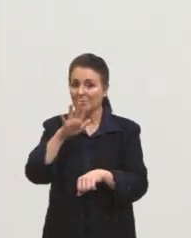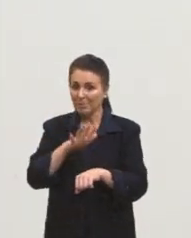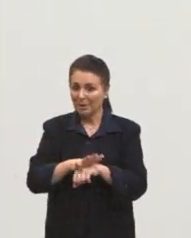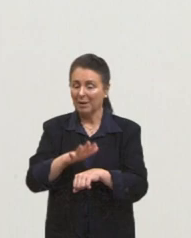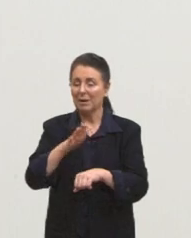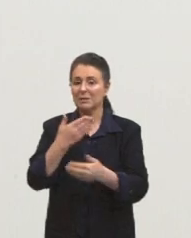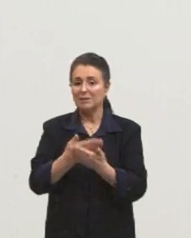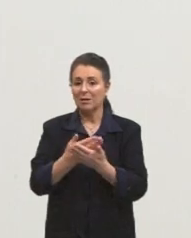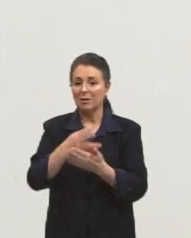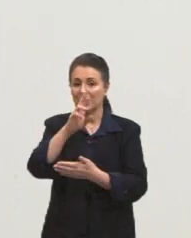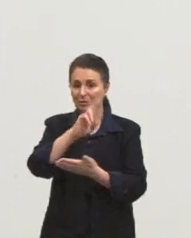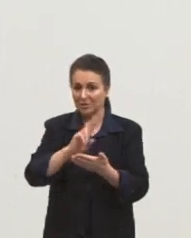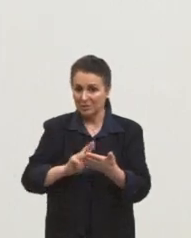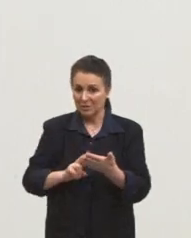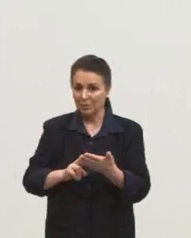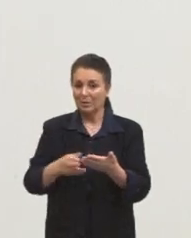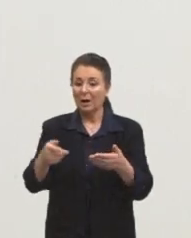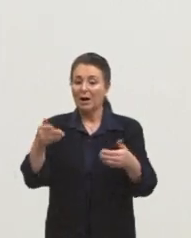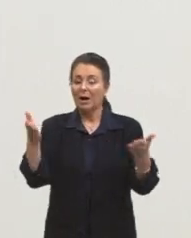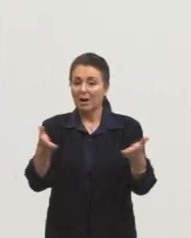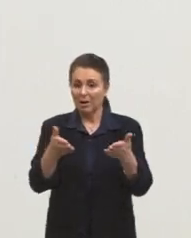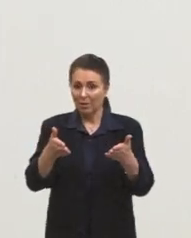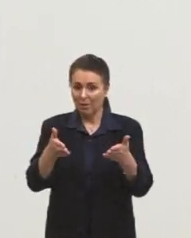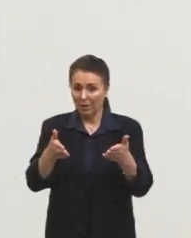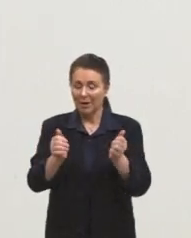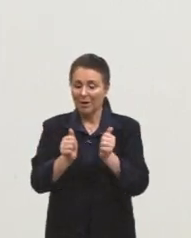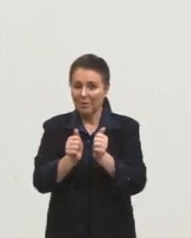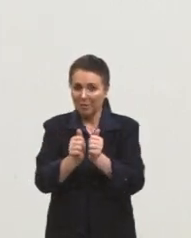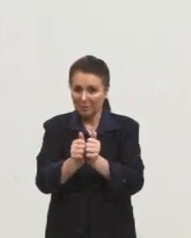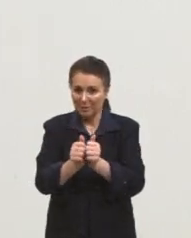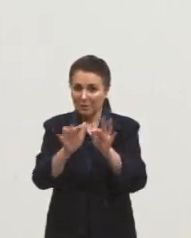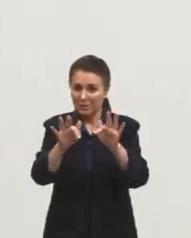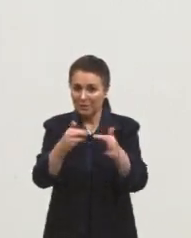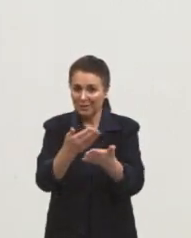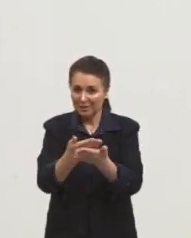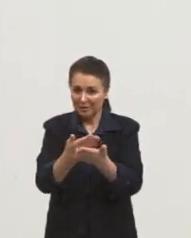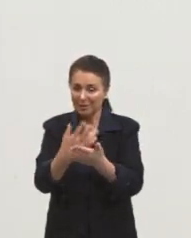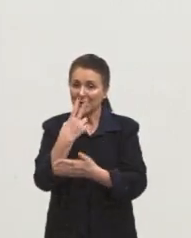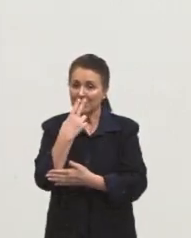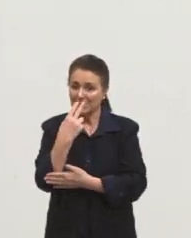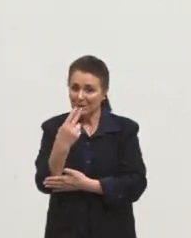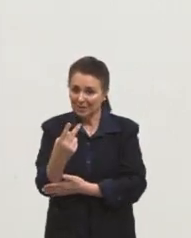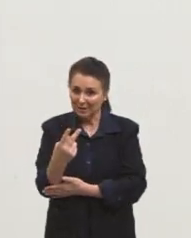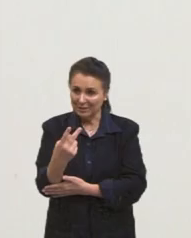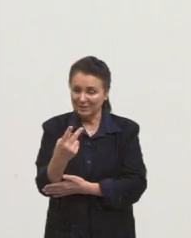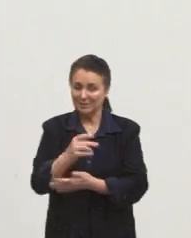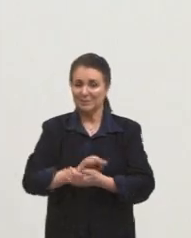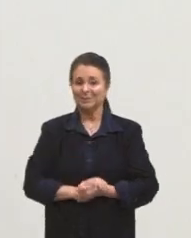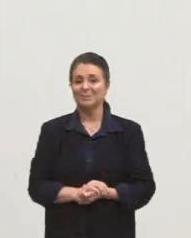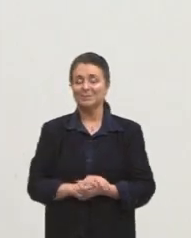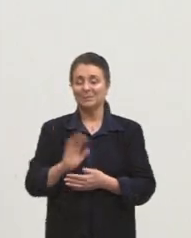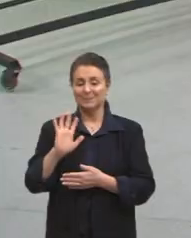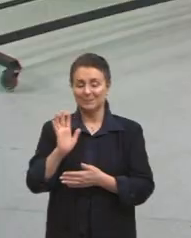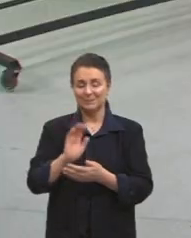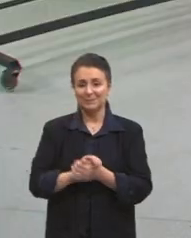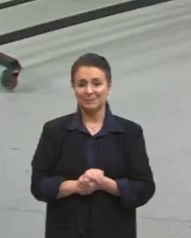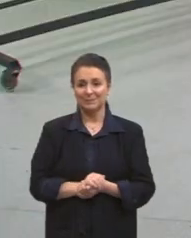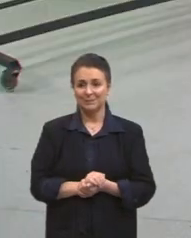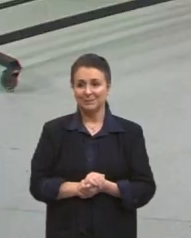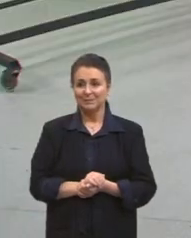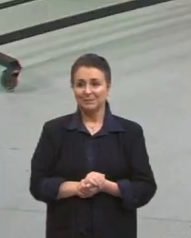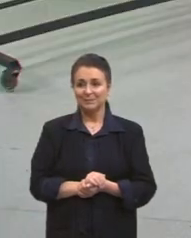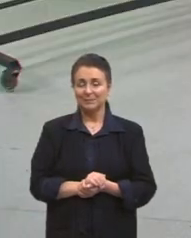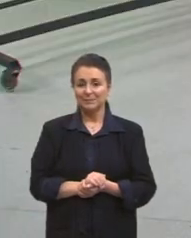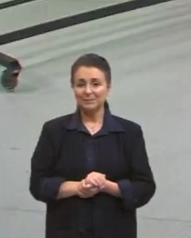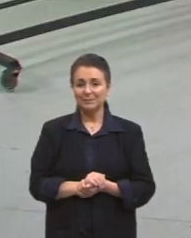aula de redação também. Mas por hora, acompanhe o finalzinho da aula da professora Márcia aqui. Deixo vocês em ótimas mãos. Tchau, professora. Tchau, Obrigada.